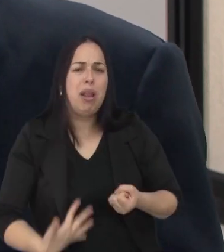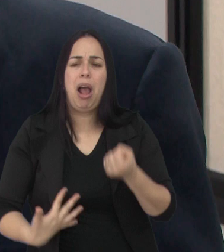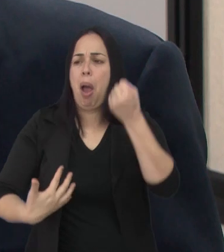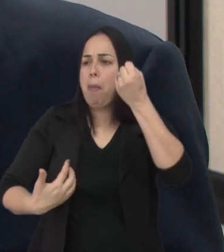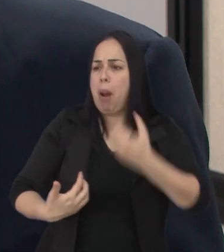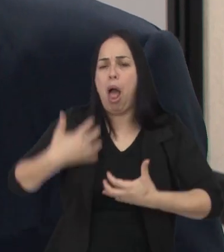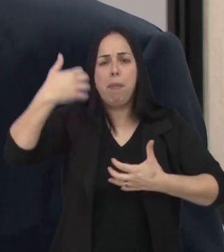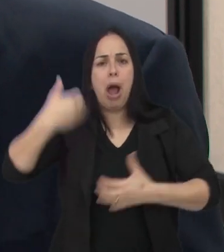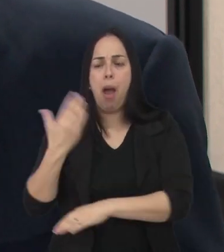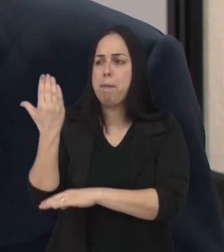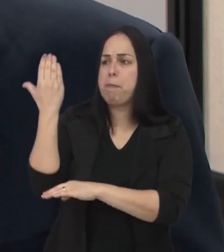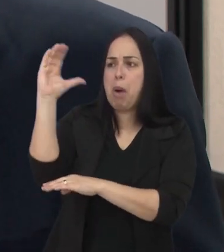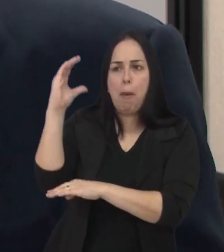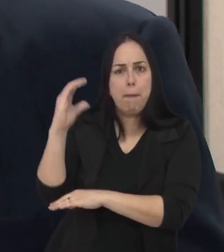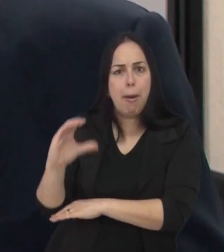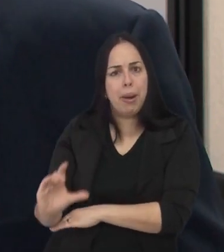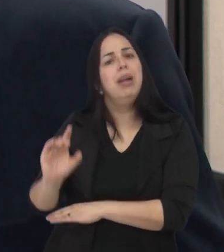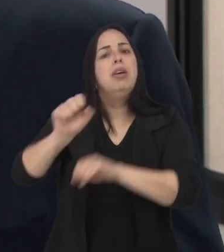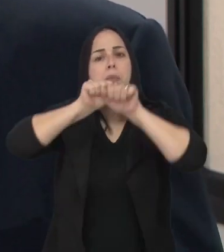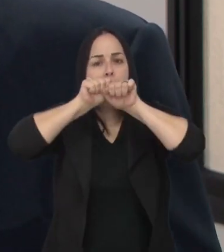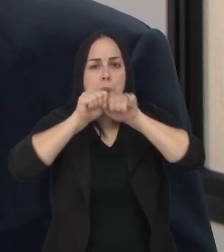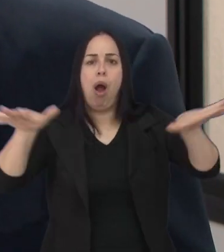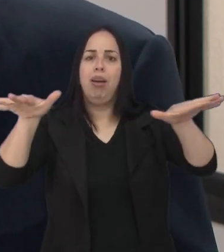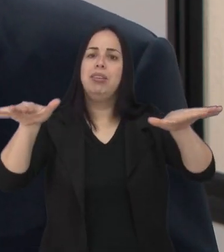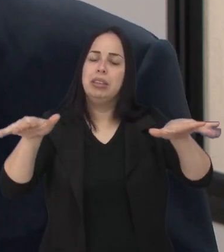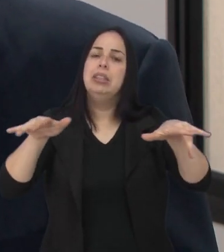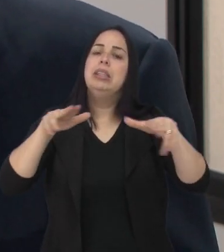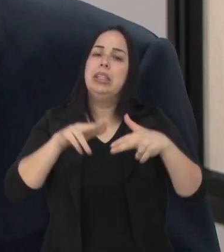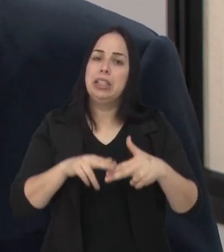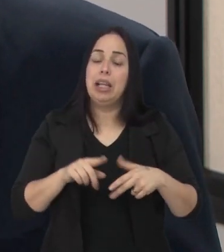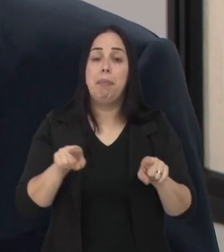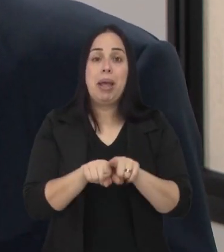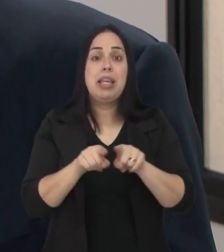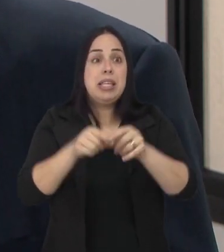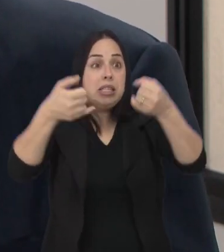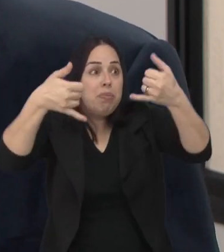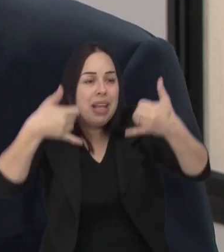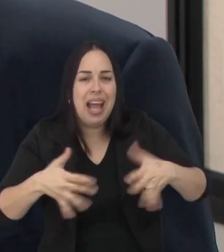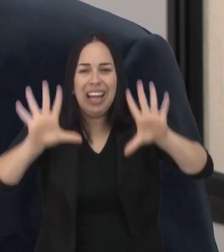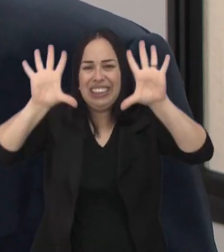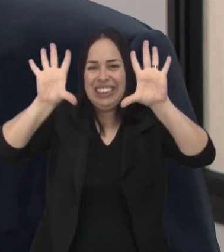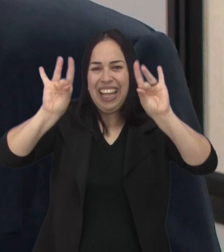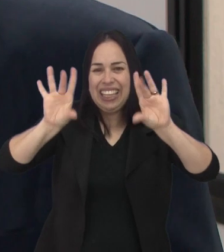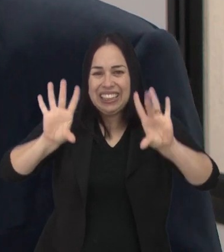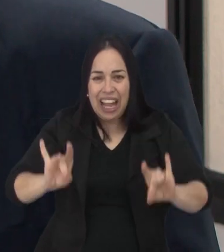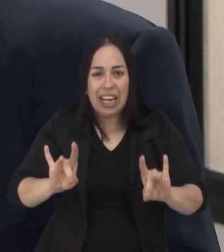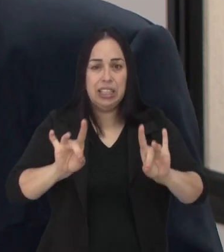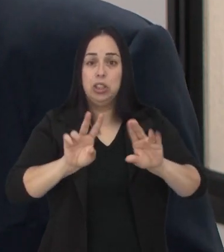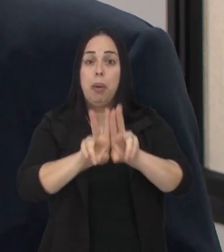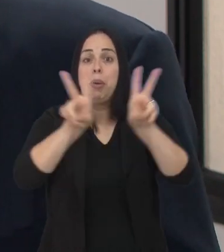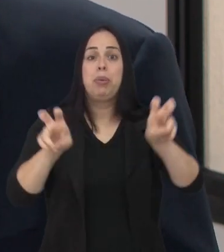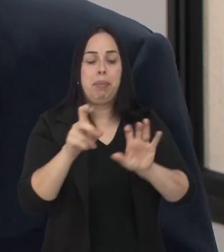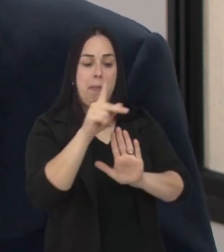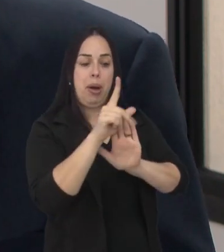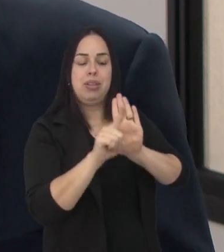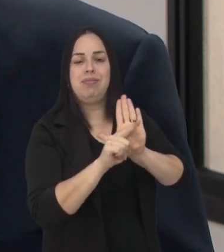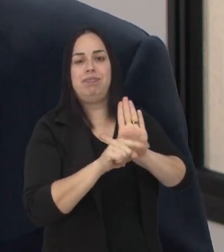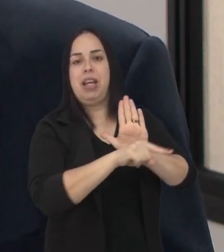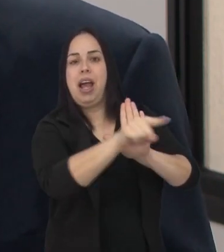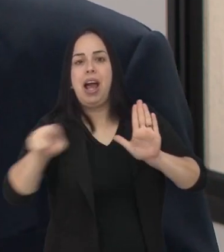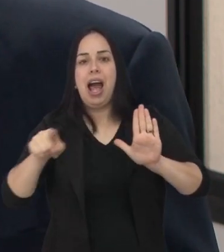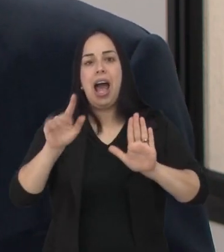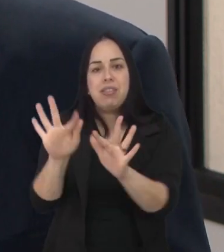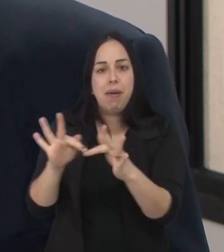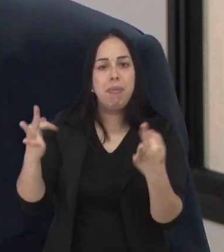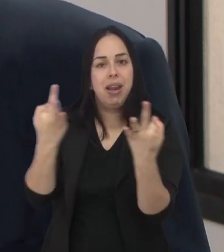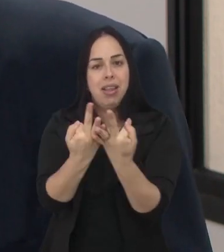falarmos, propagarmos, postarmos nas nossas redes sociais e dermos luz a esse projeto de lei que estamos colocando